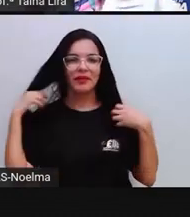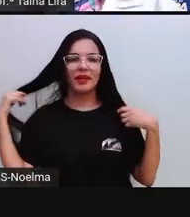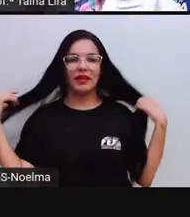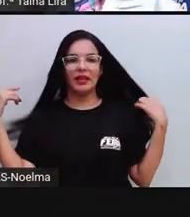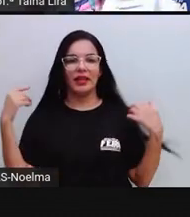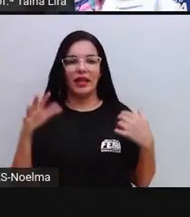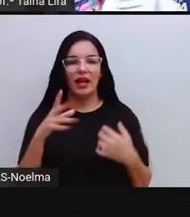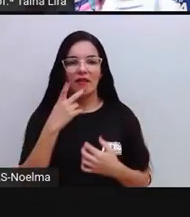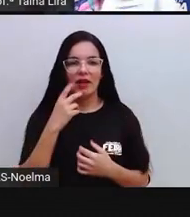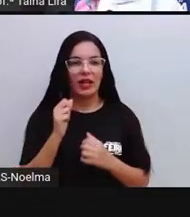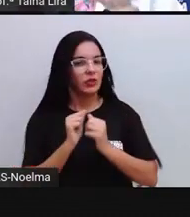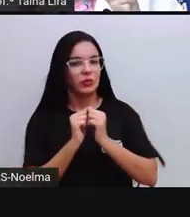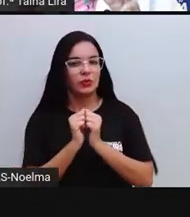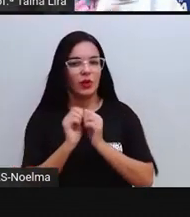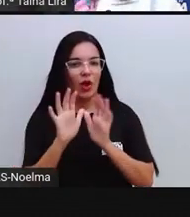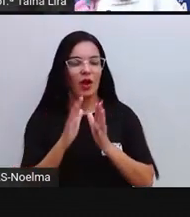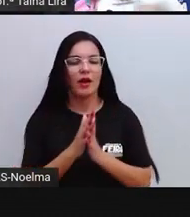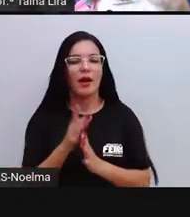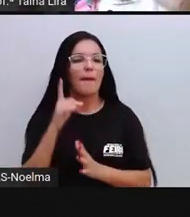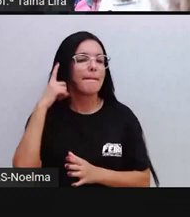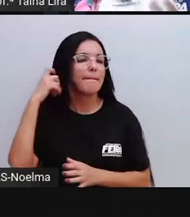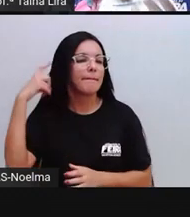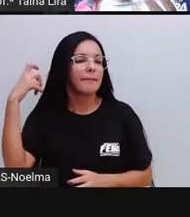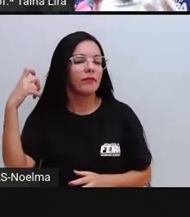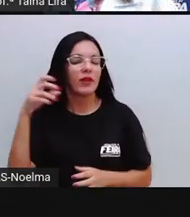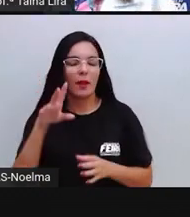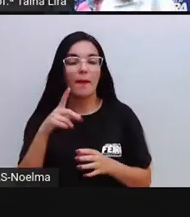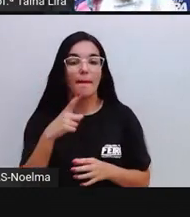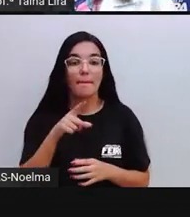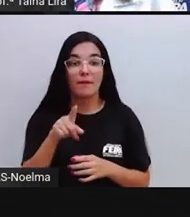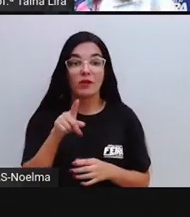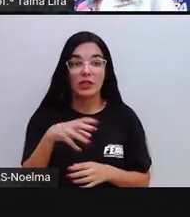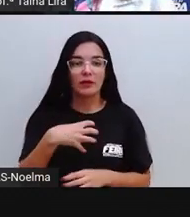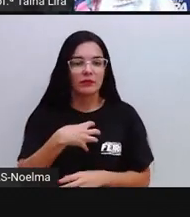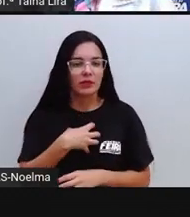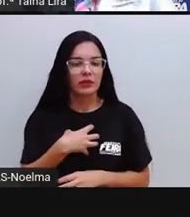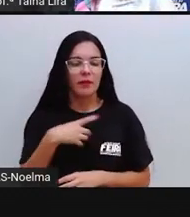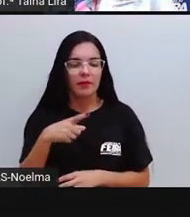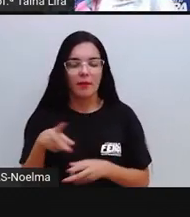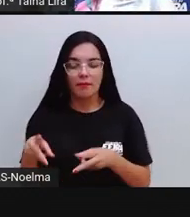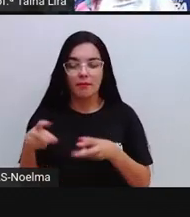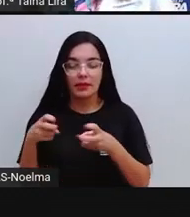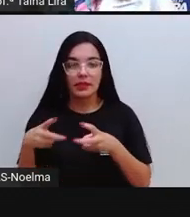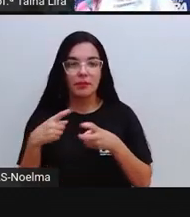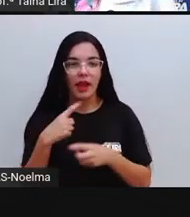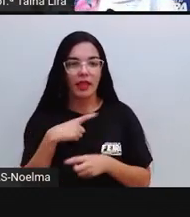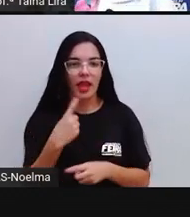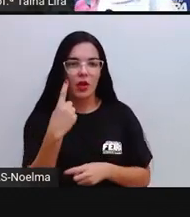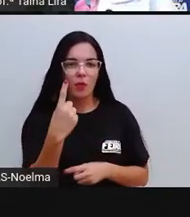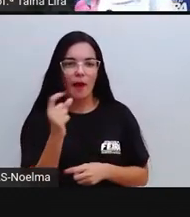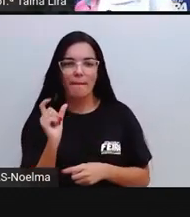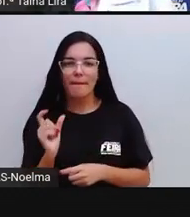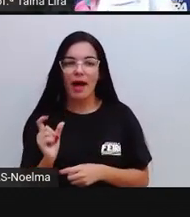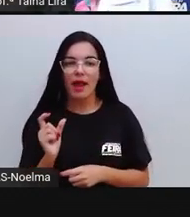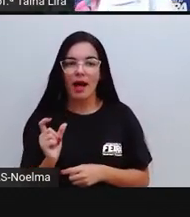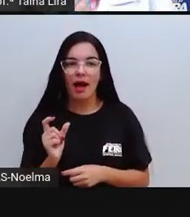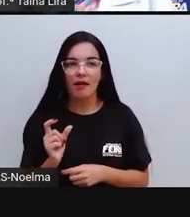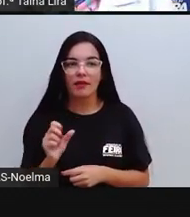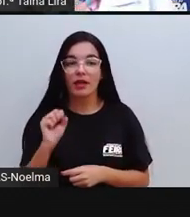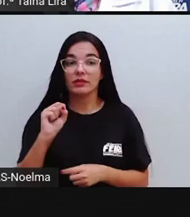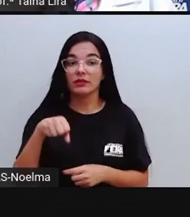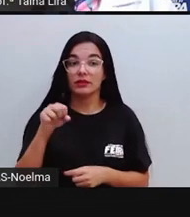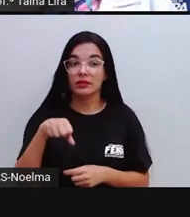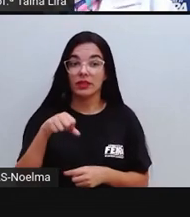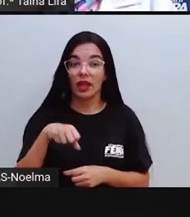Pronuncia junto com a Pro. Pra gente perceber aí, porque tem uma palavrinha aí que nós, quando